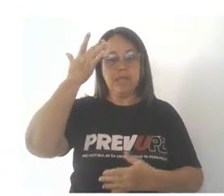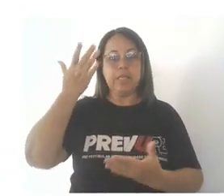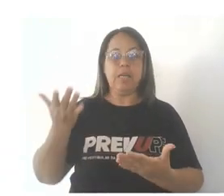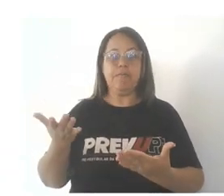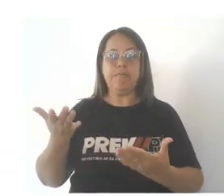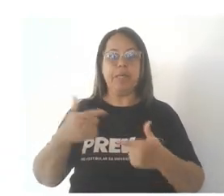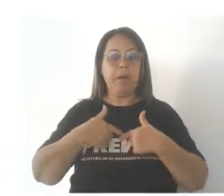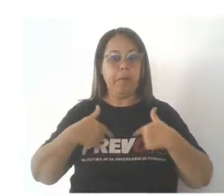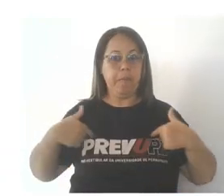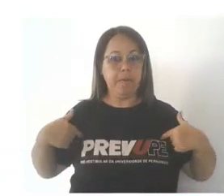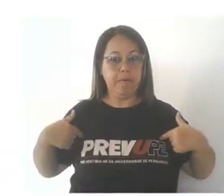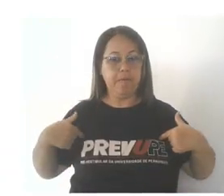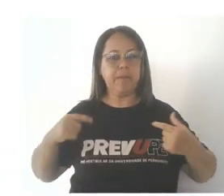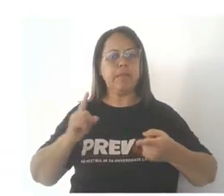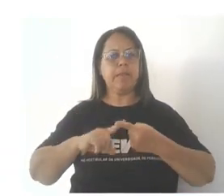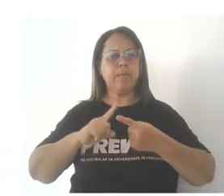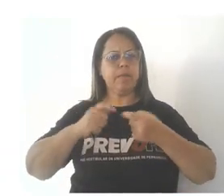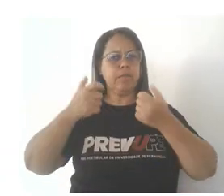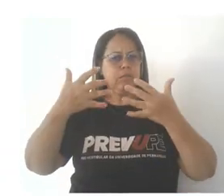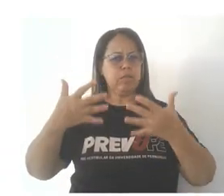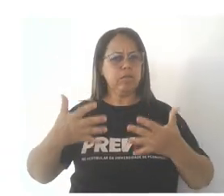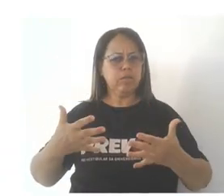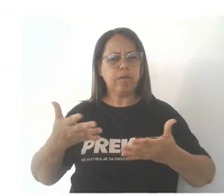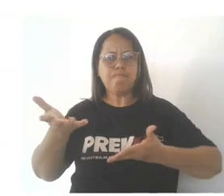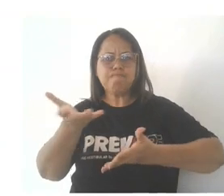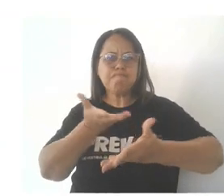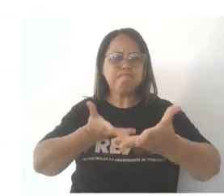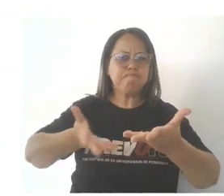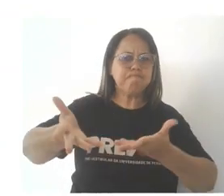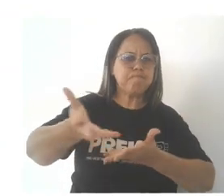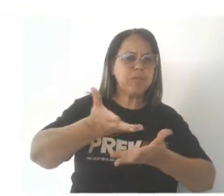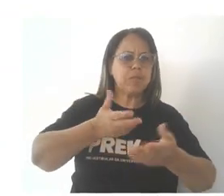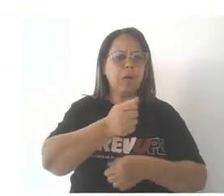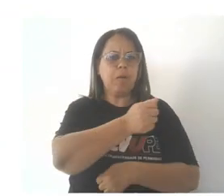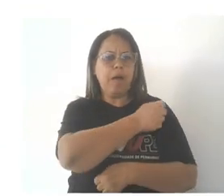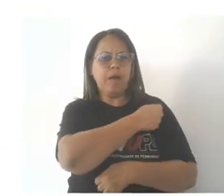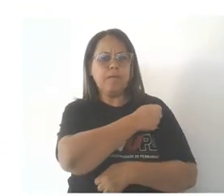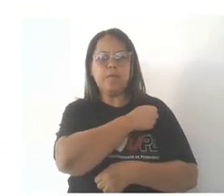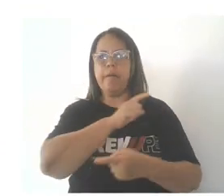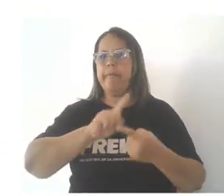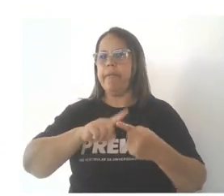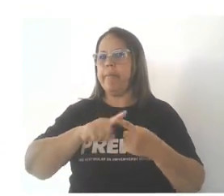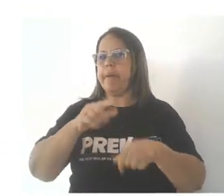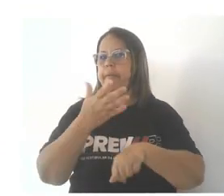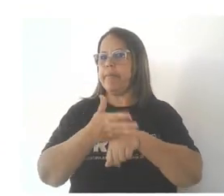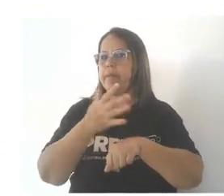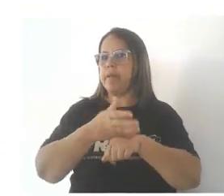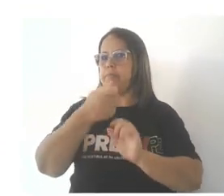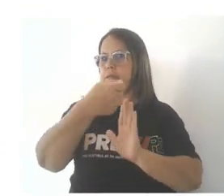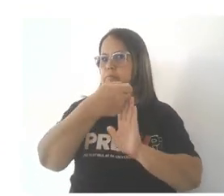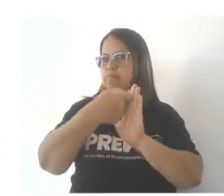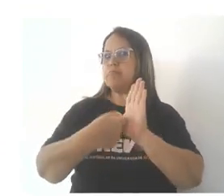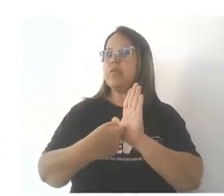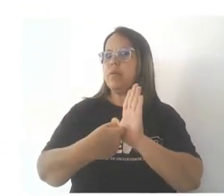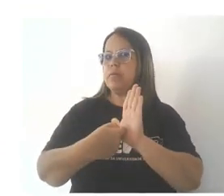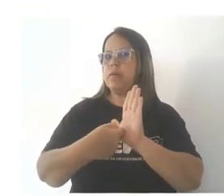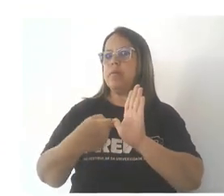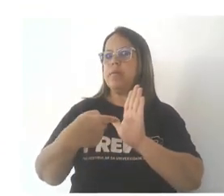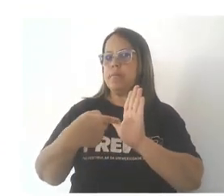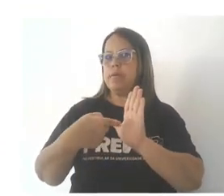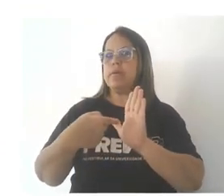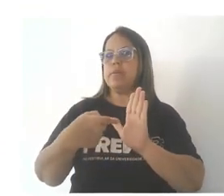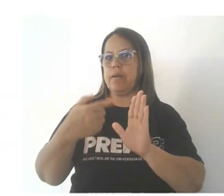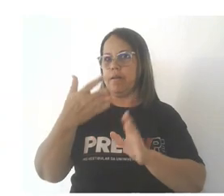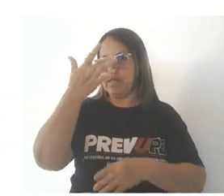programa, ele também traz a interação dos vestibulando e também o treinamento de redação, já que na redação é onde os